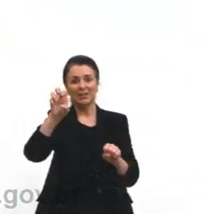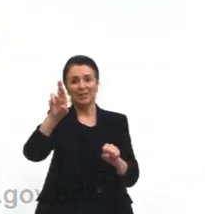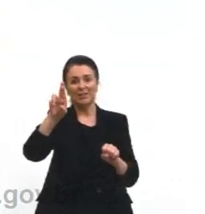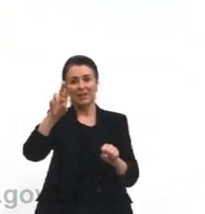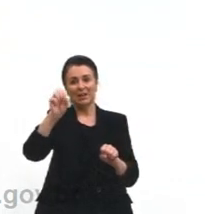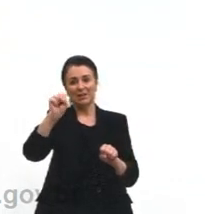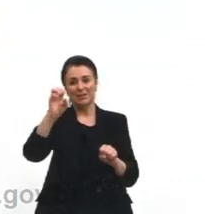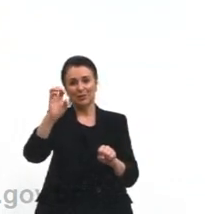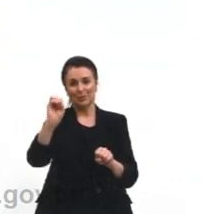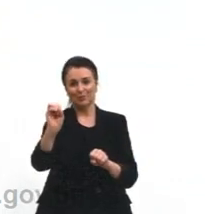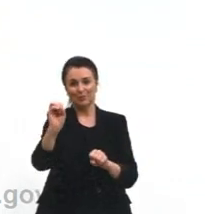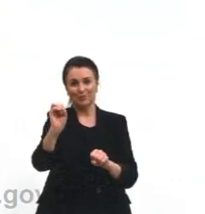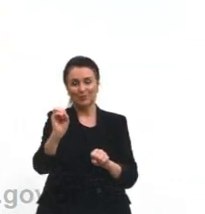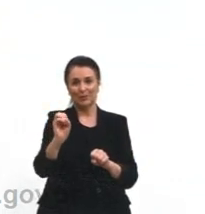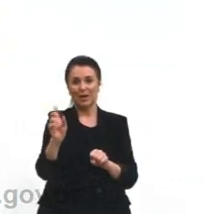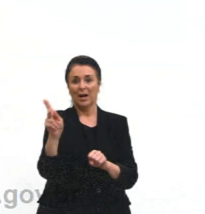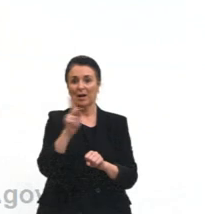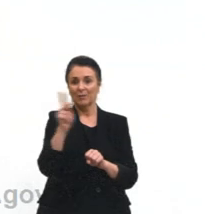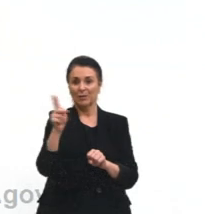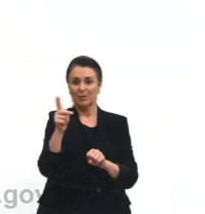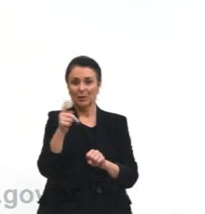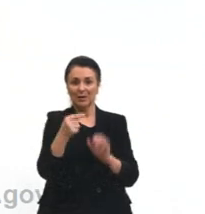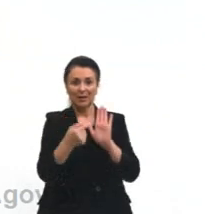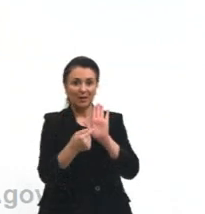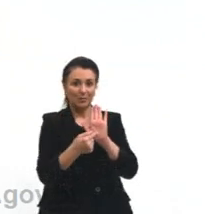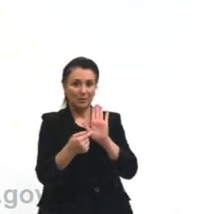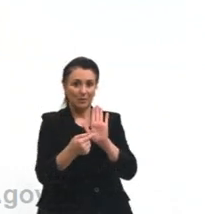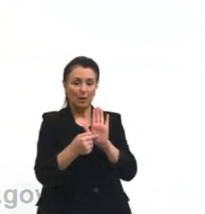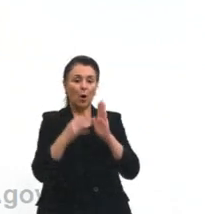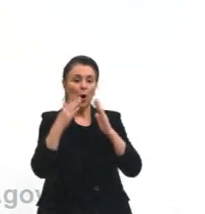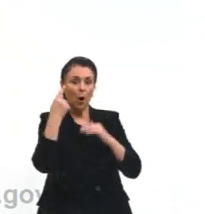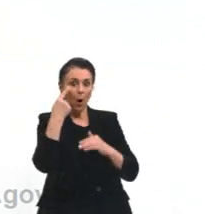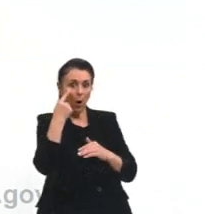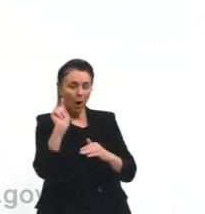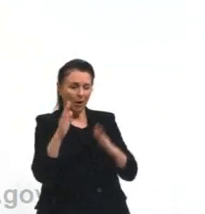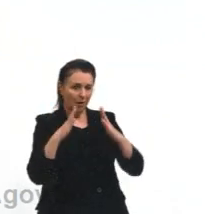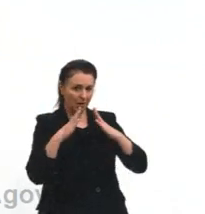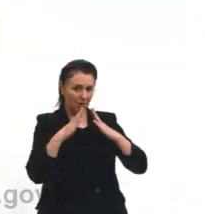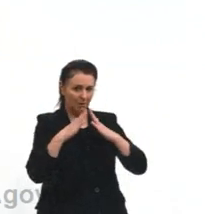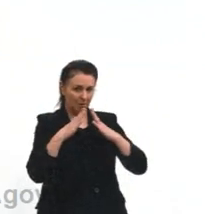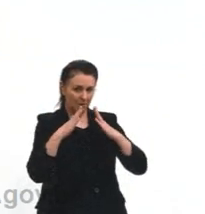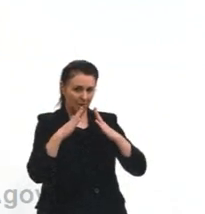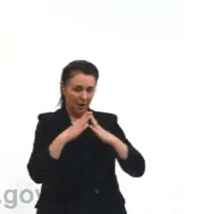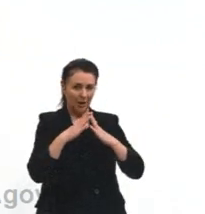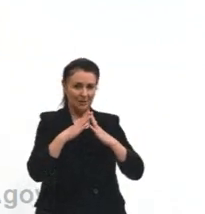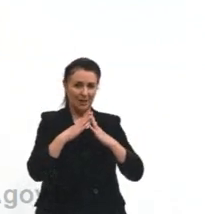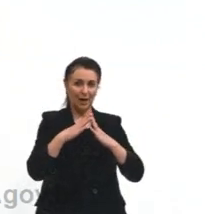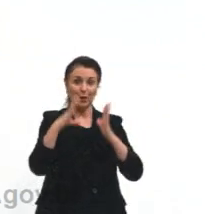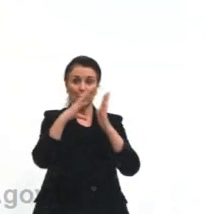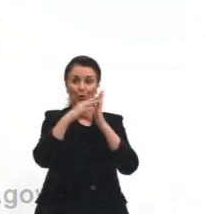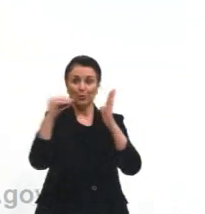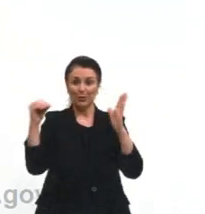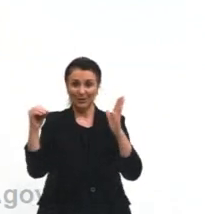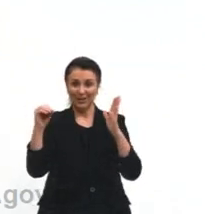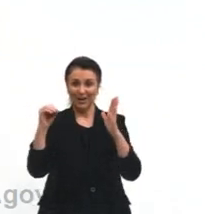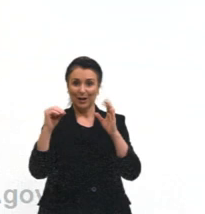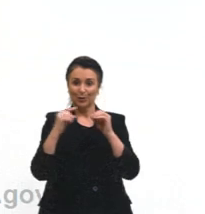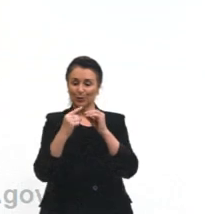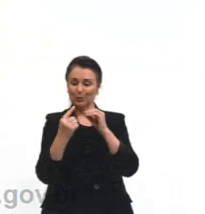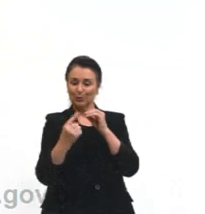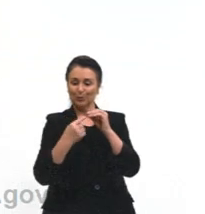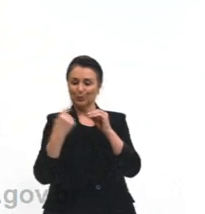Bom, aqui eu trouxe para vocês olharem em casa um simulador para o modelo heliocêntrico de Copérnico. Eu trouxe